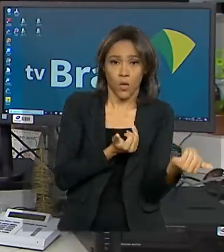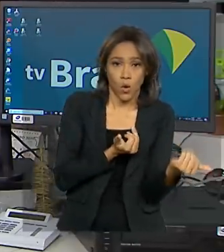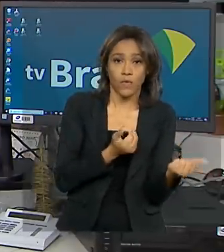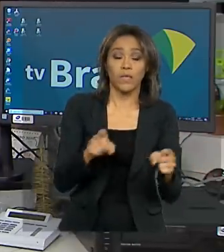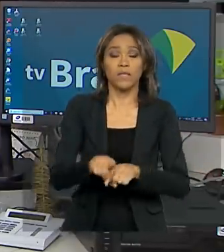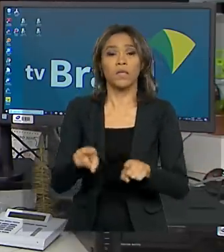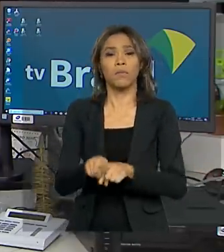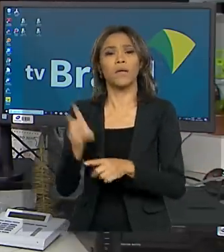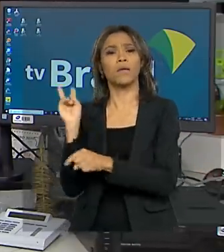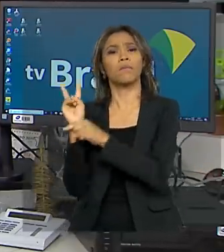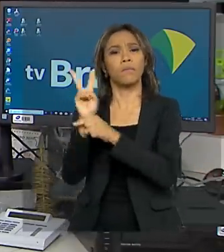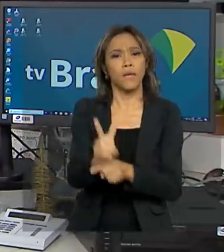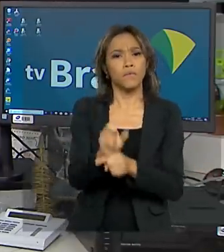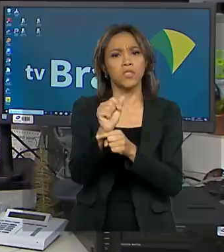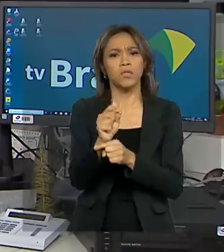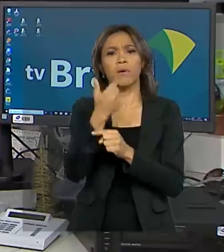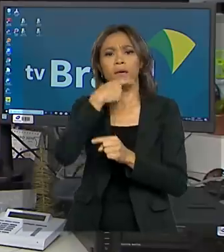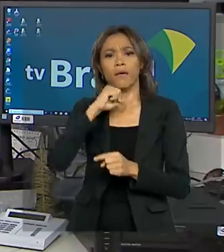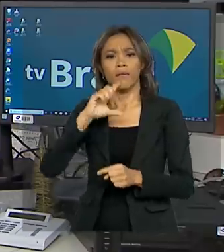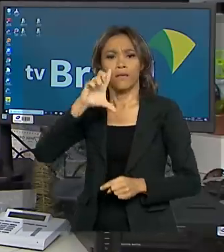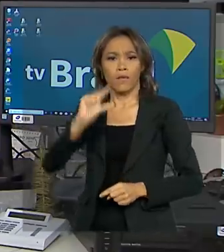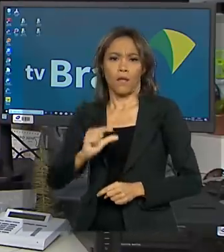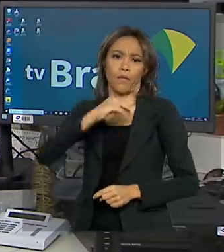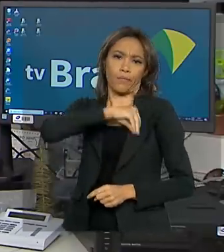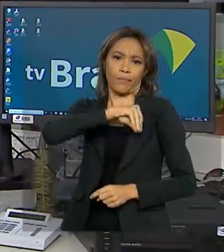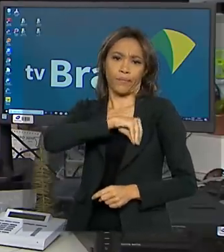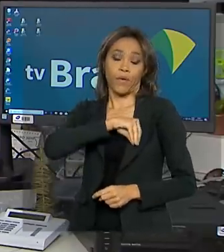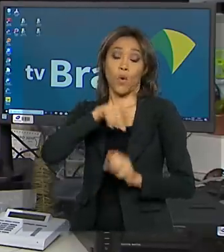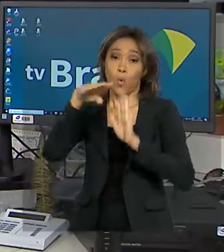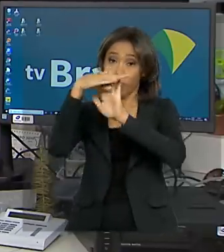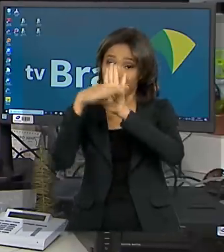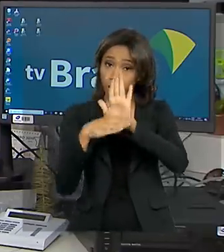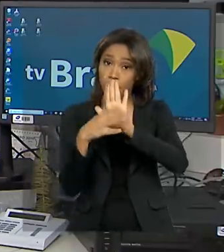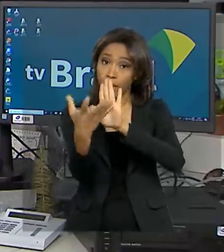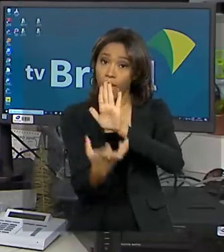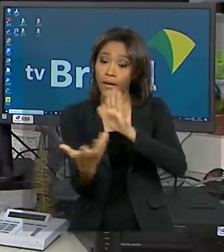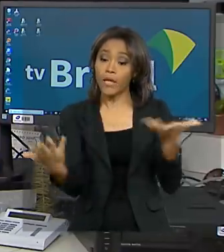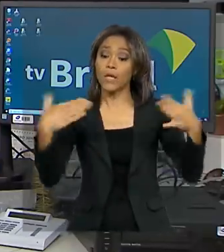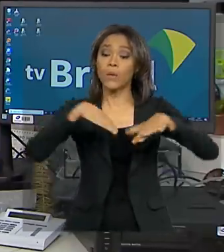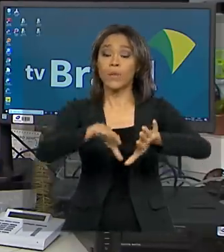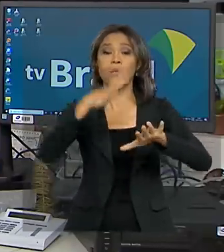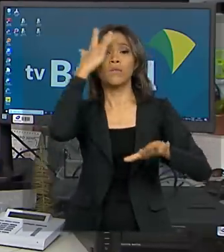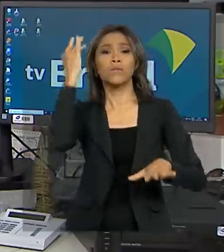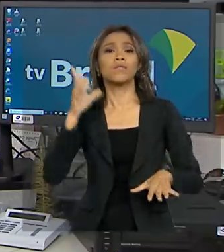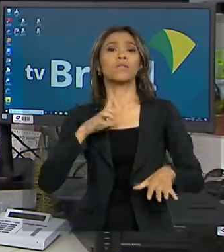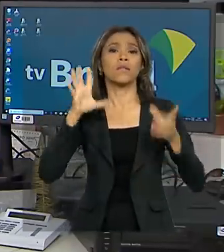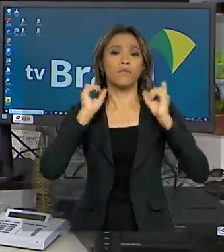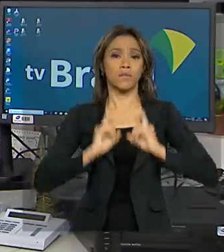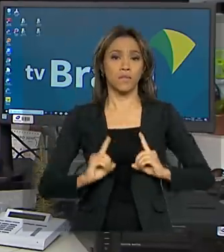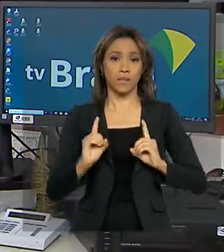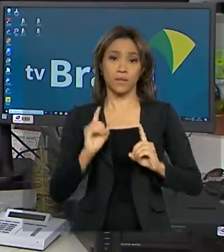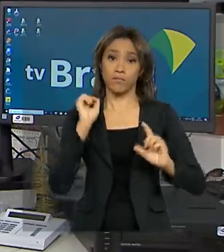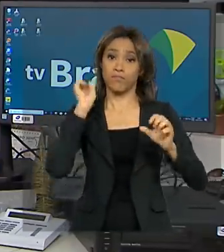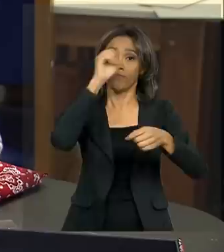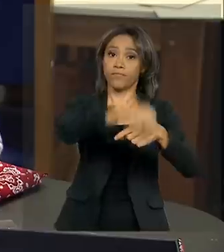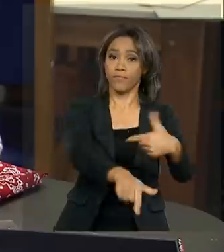microcrédito para quem tem baixa renda, o programa pretende incluir pessoas com deficiência no mercado de trabalho.